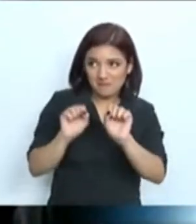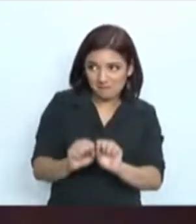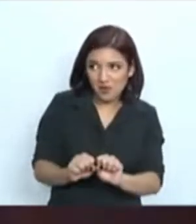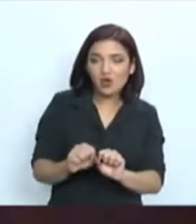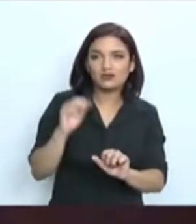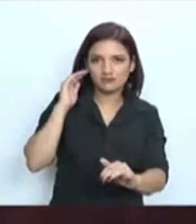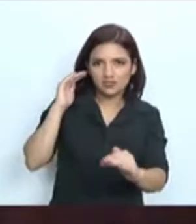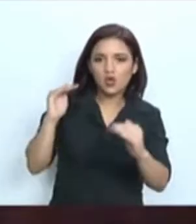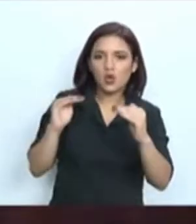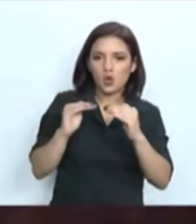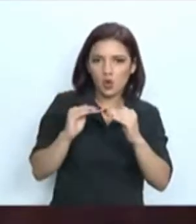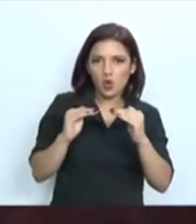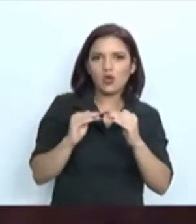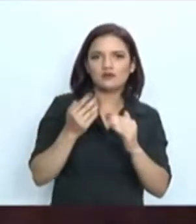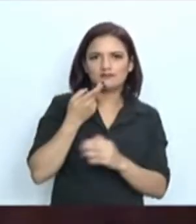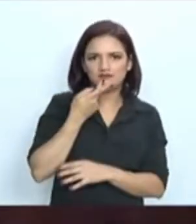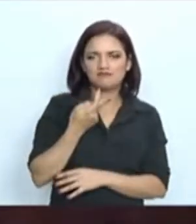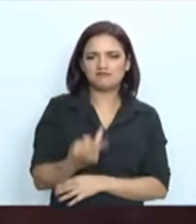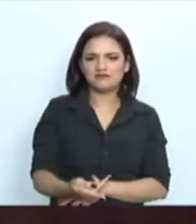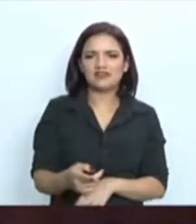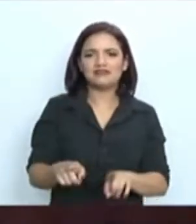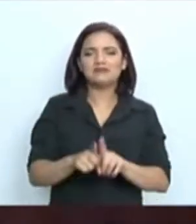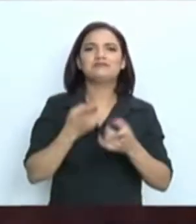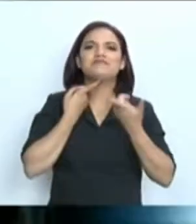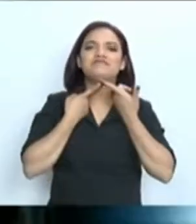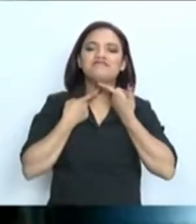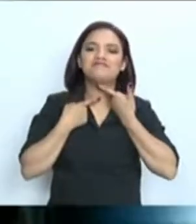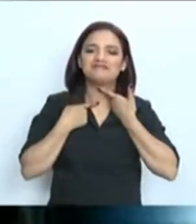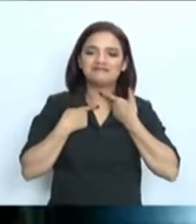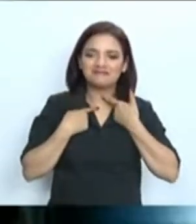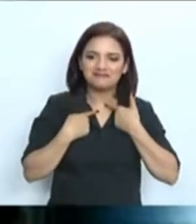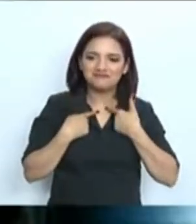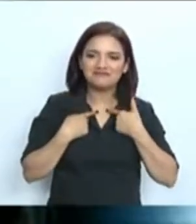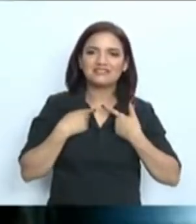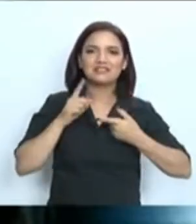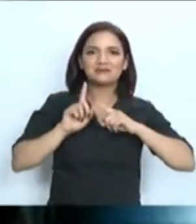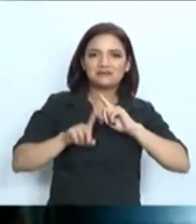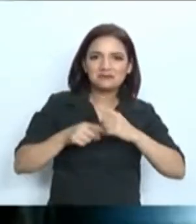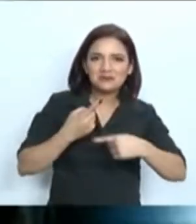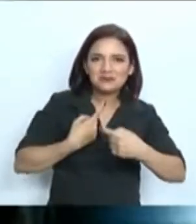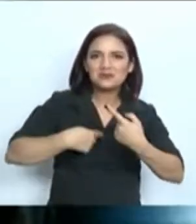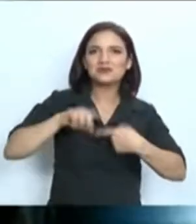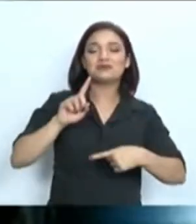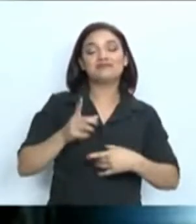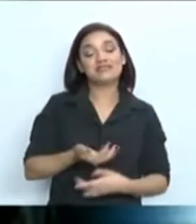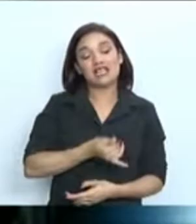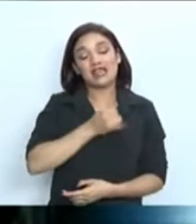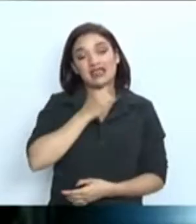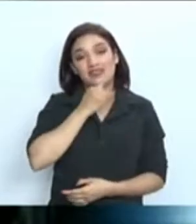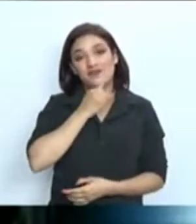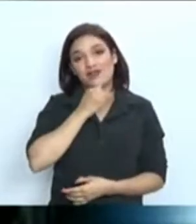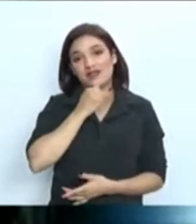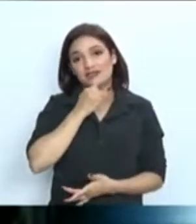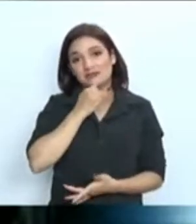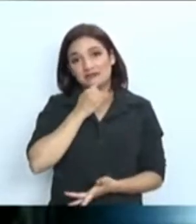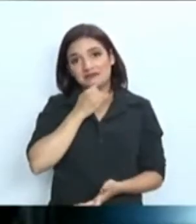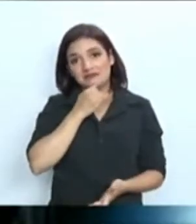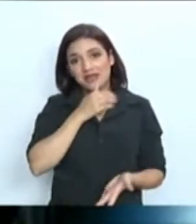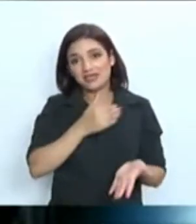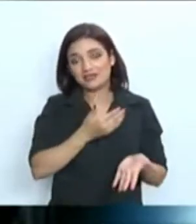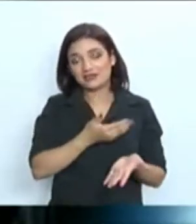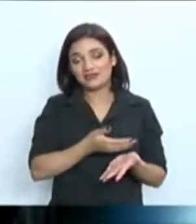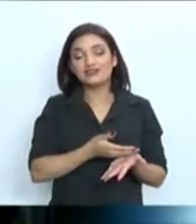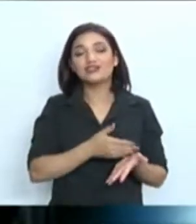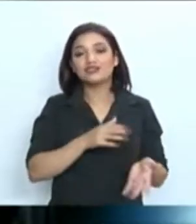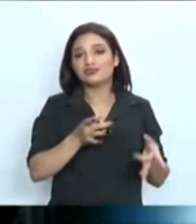manifestação da turma, também desejando muito sucesso, lamentando a saída do doutor Levi da Advocacia da União e desejando